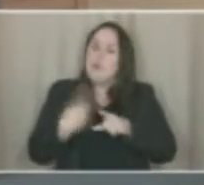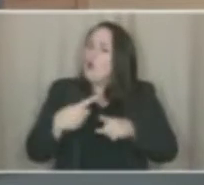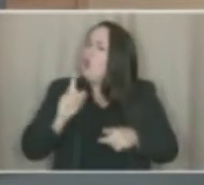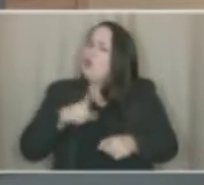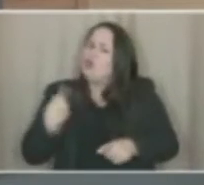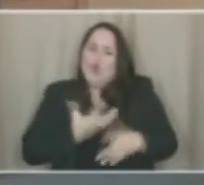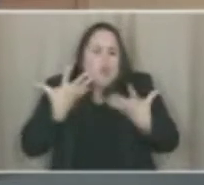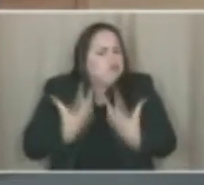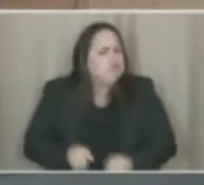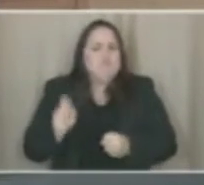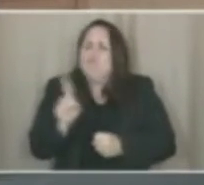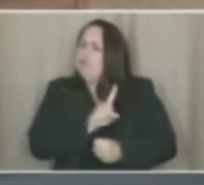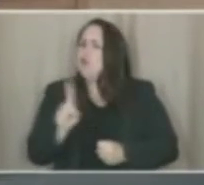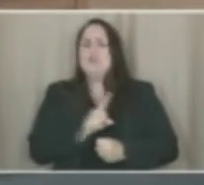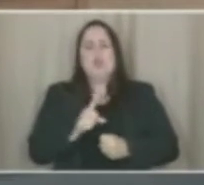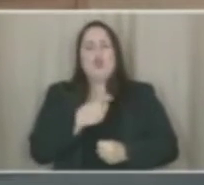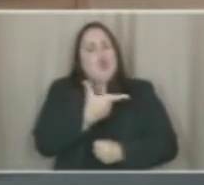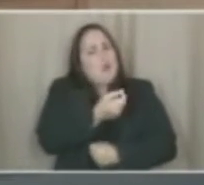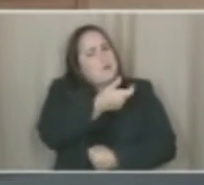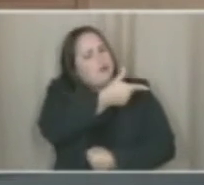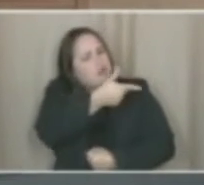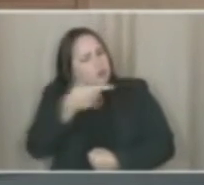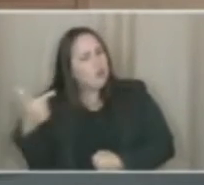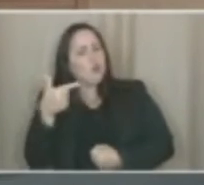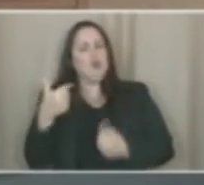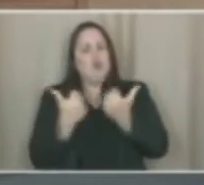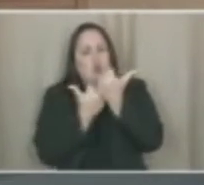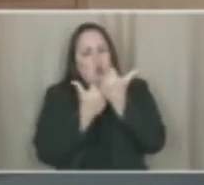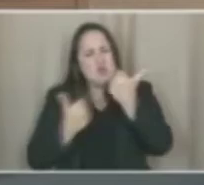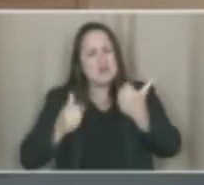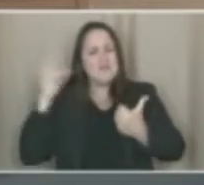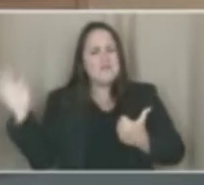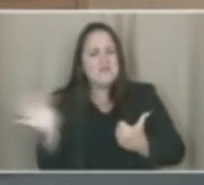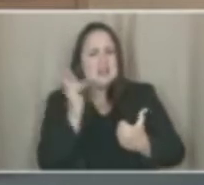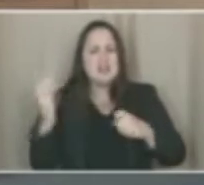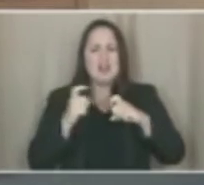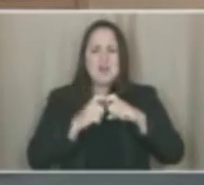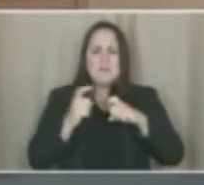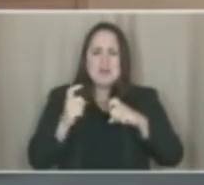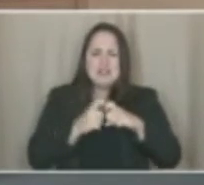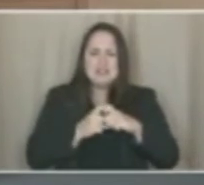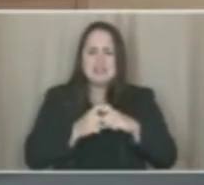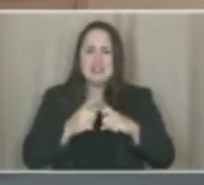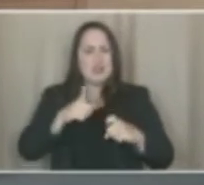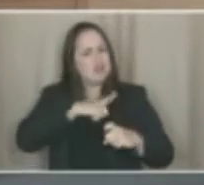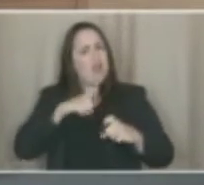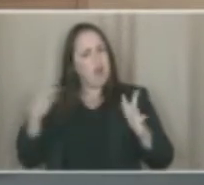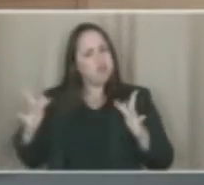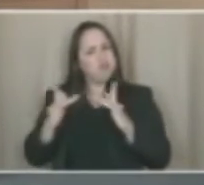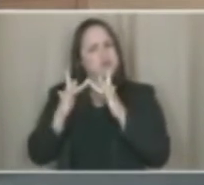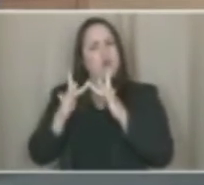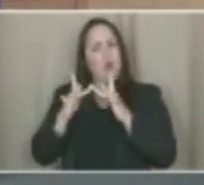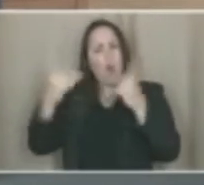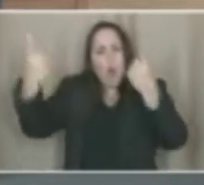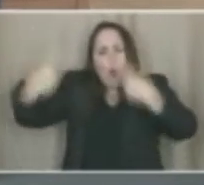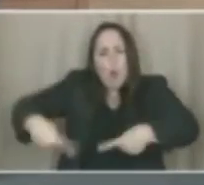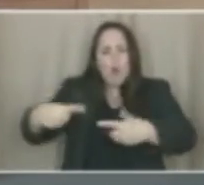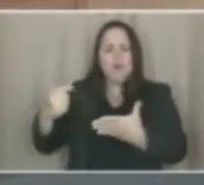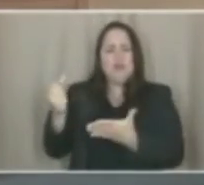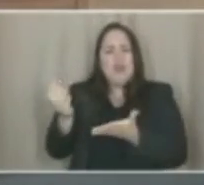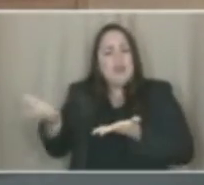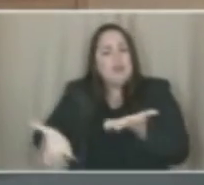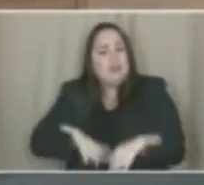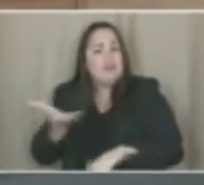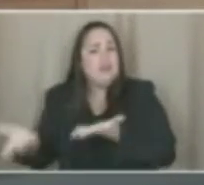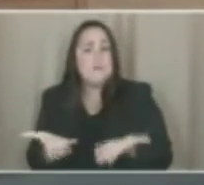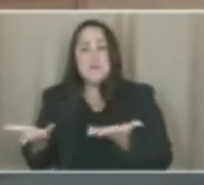que em 2022 um Conselho Federal de Medicina se posicione contra tratamentos que vêm não